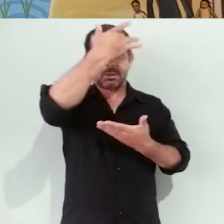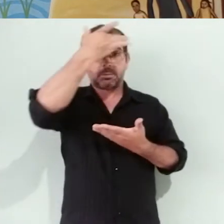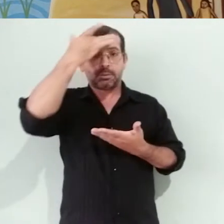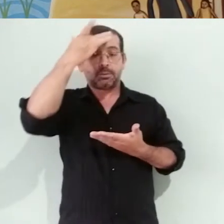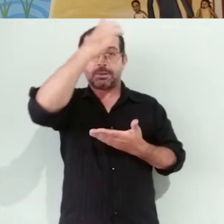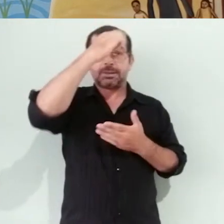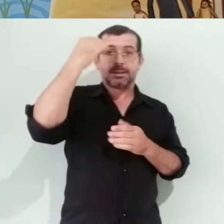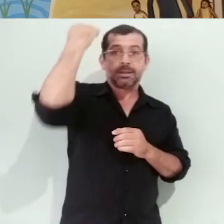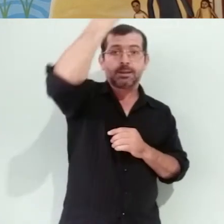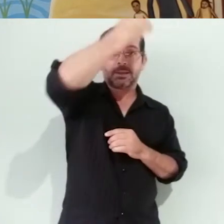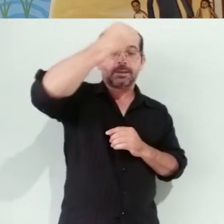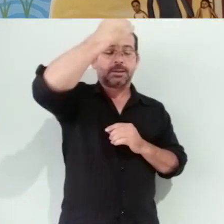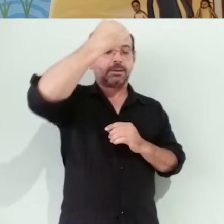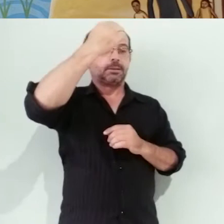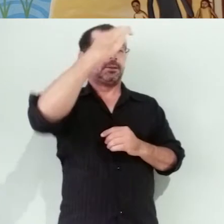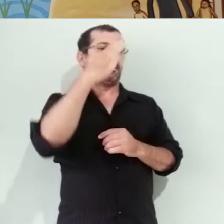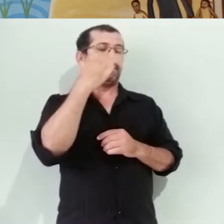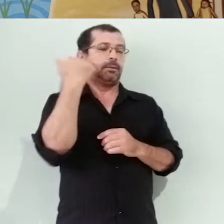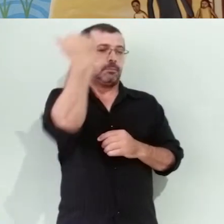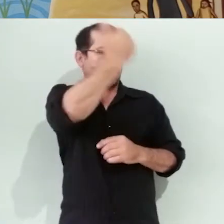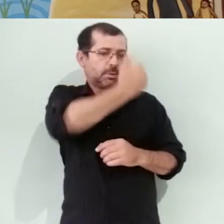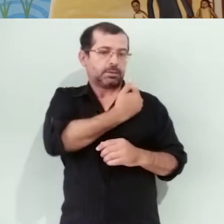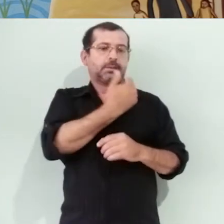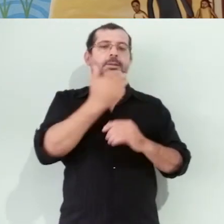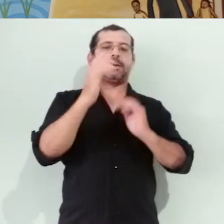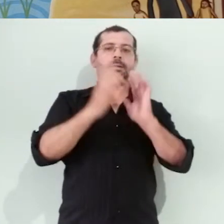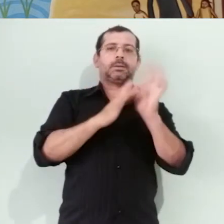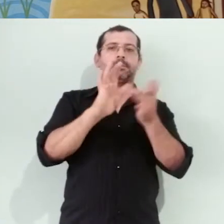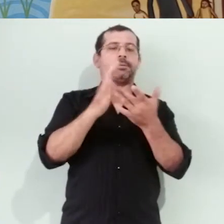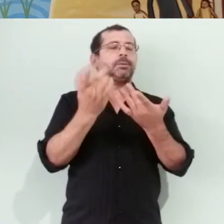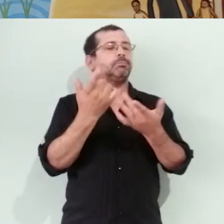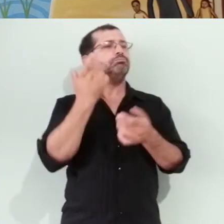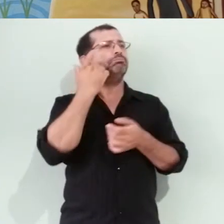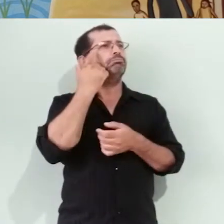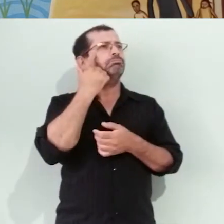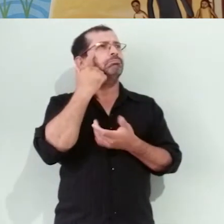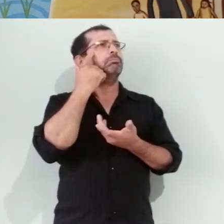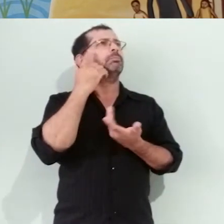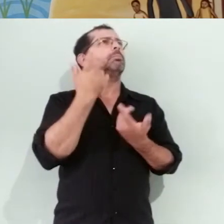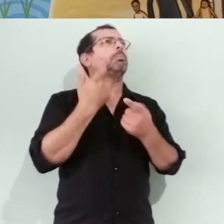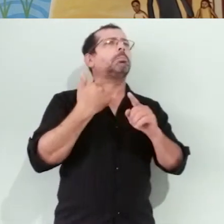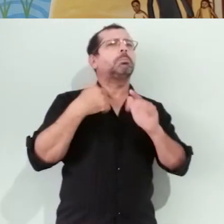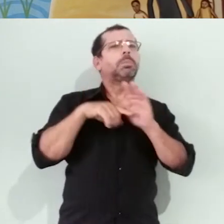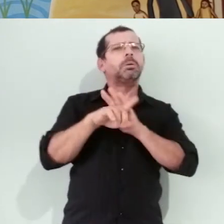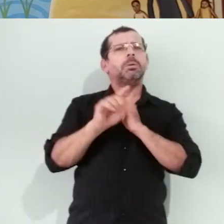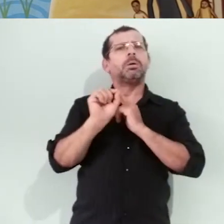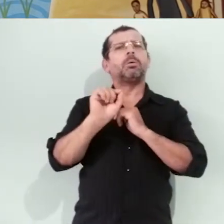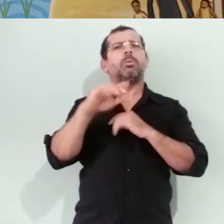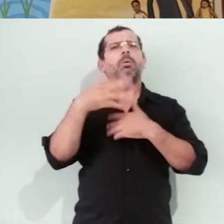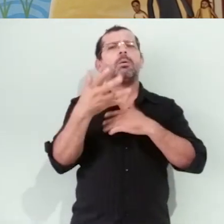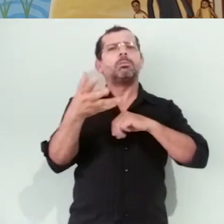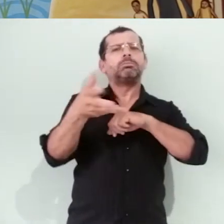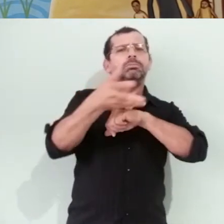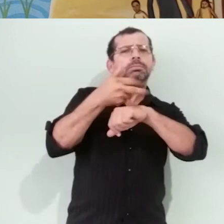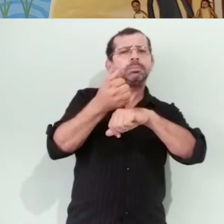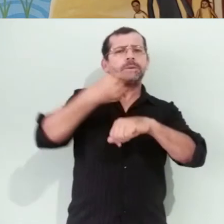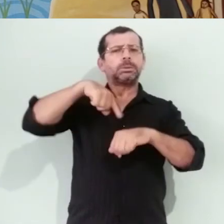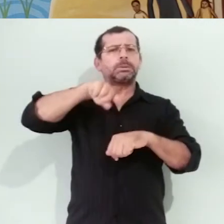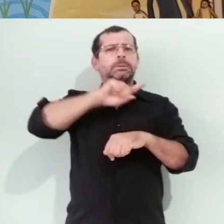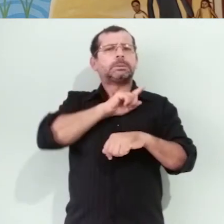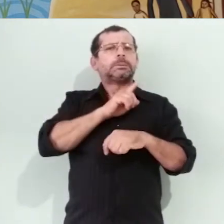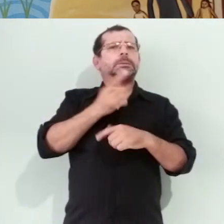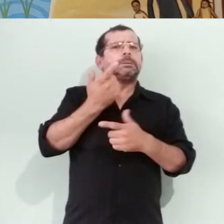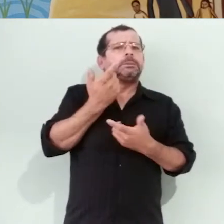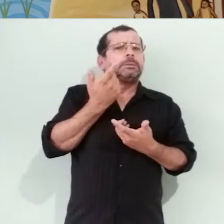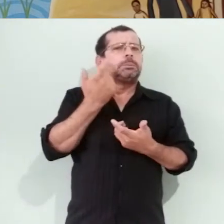existido neste mundo. Isso nos leva a pensar qual a qualidade que nós estamos dando para a nossa vida.